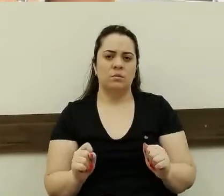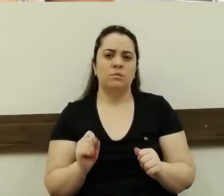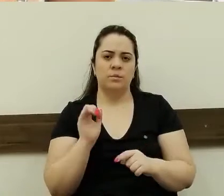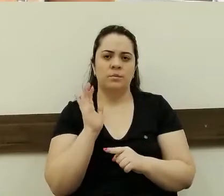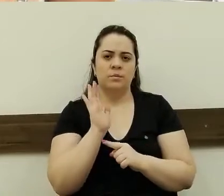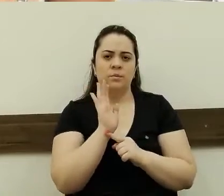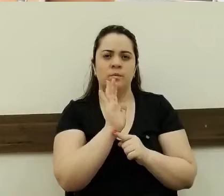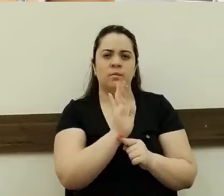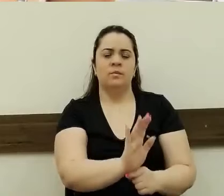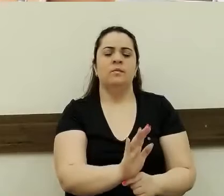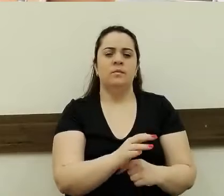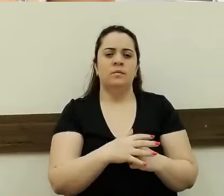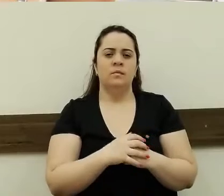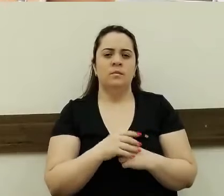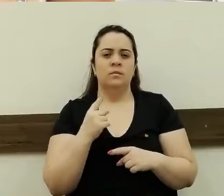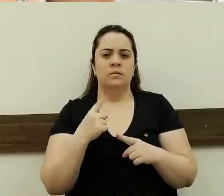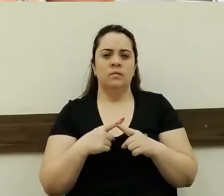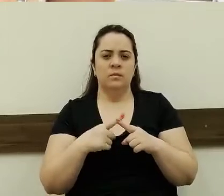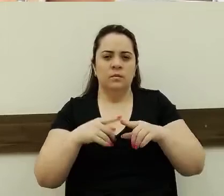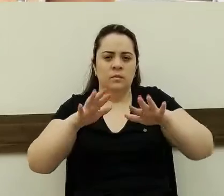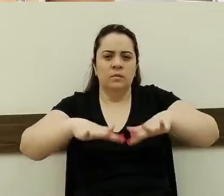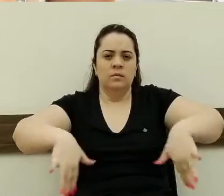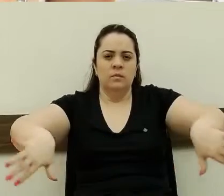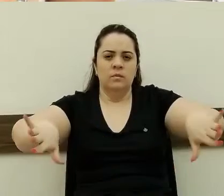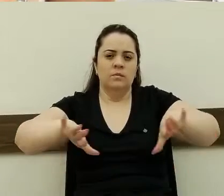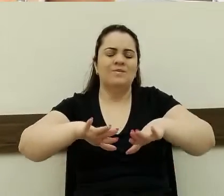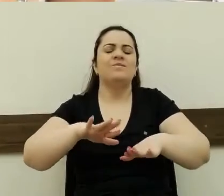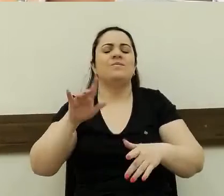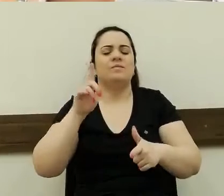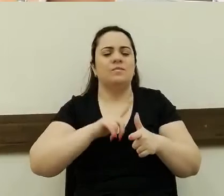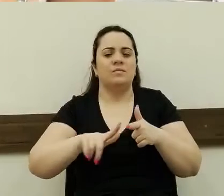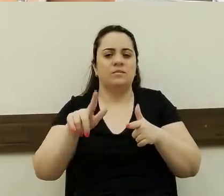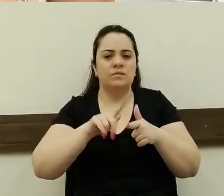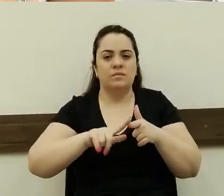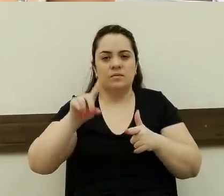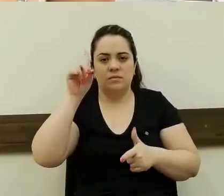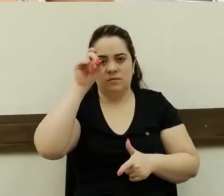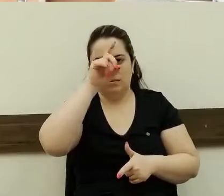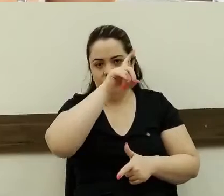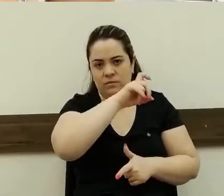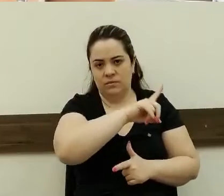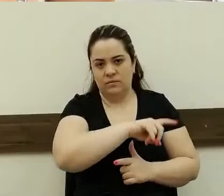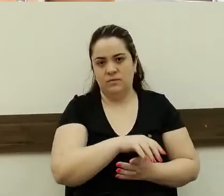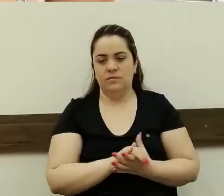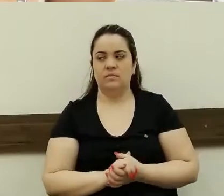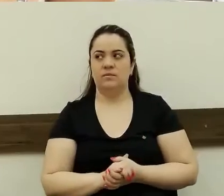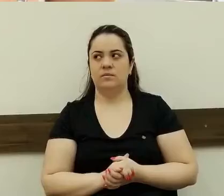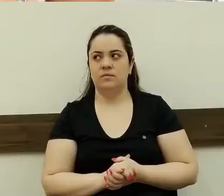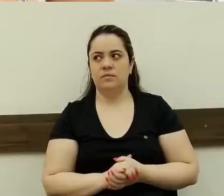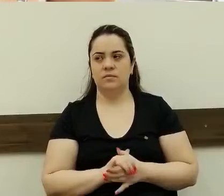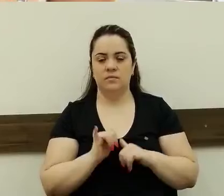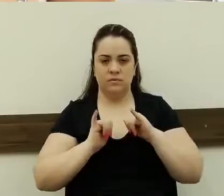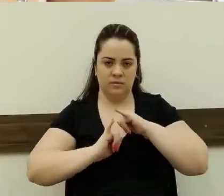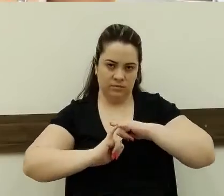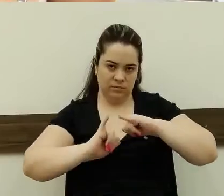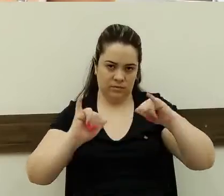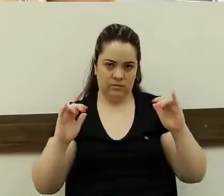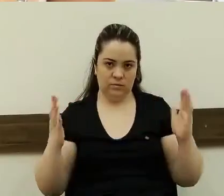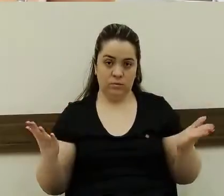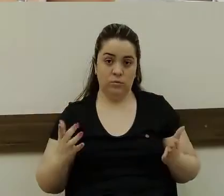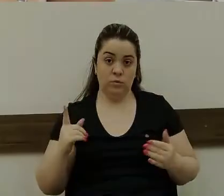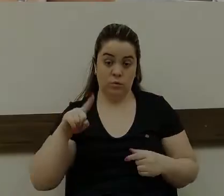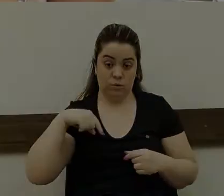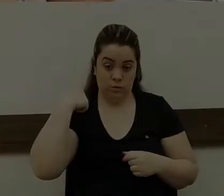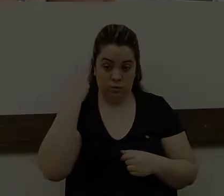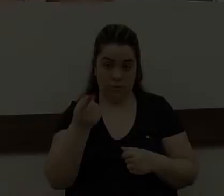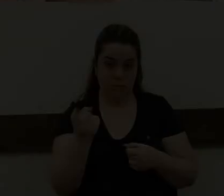todas as entidades estão passando por um momento difícil. Seria essas minhas palavras, senhora presidente, eu volto nos meus